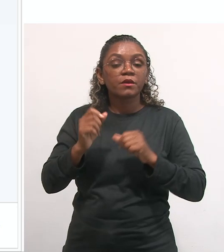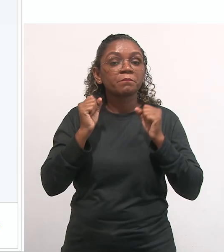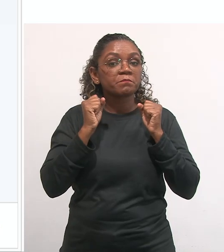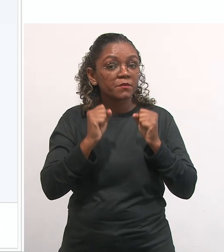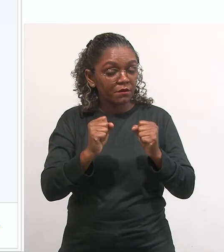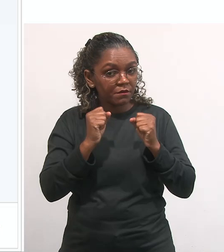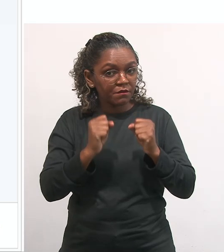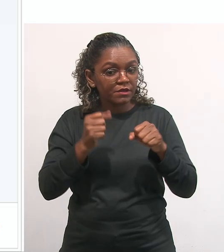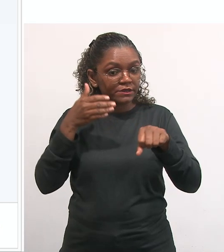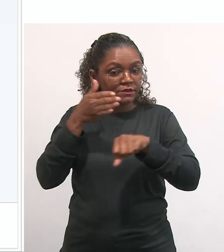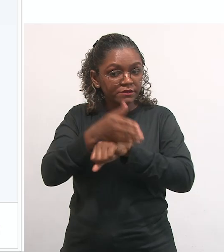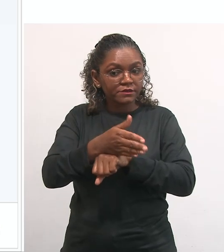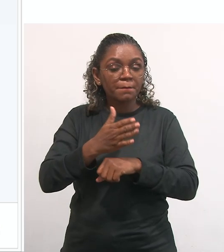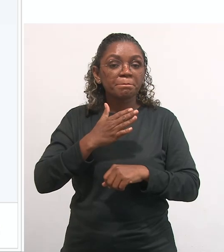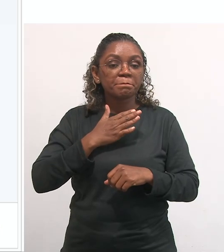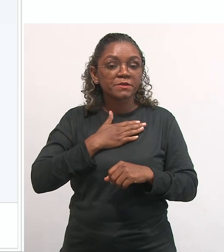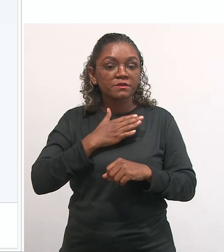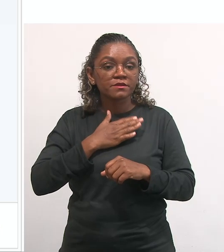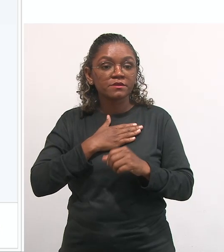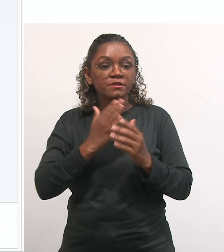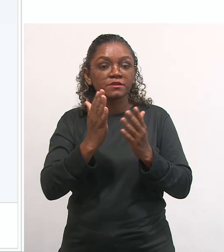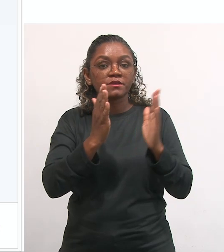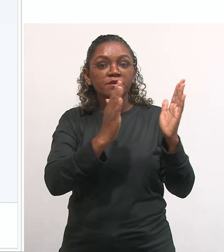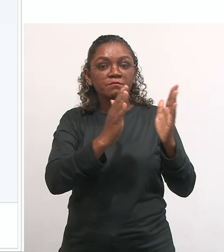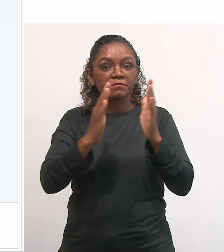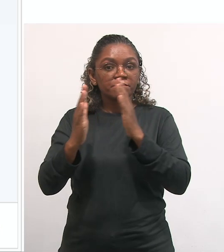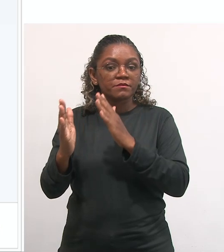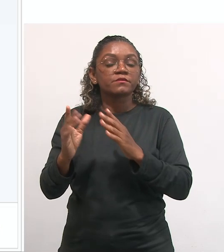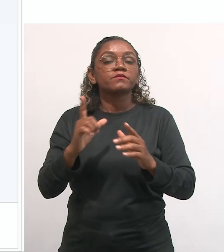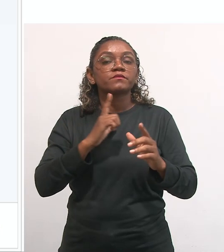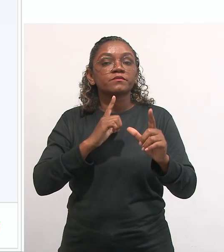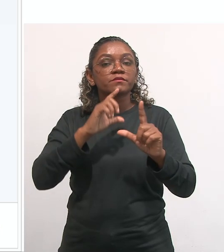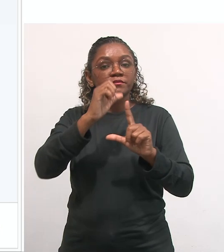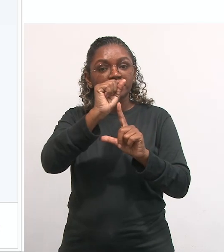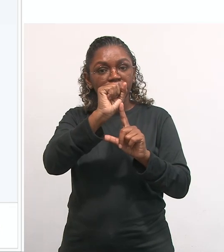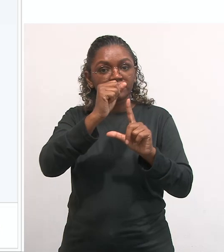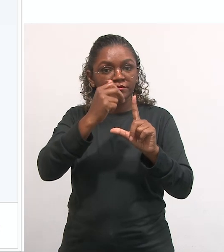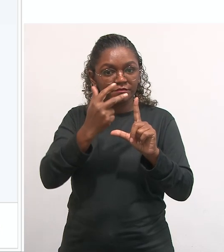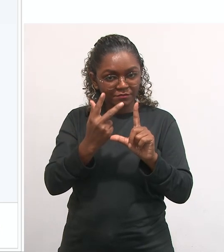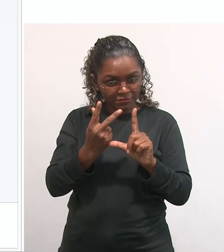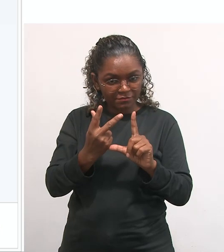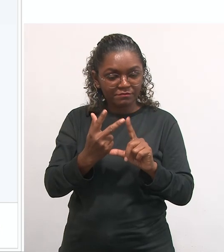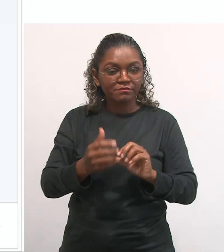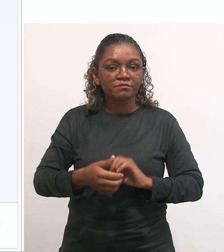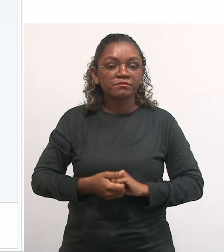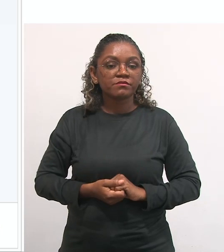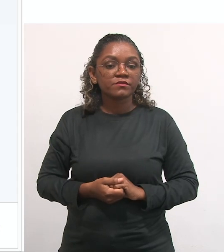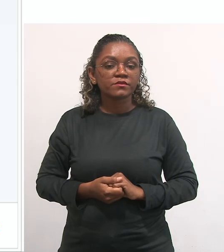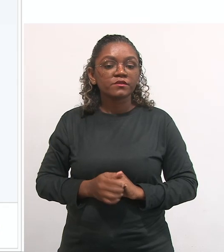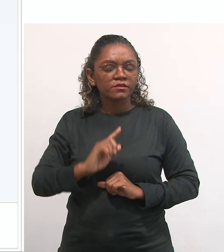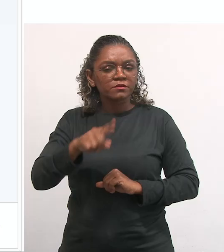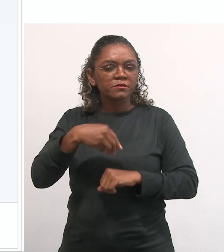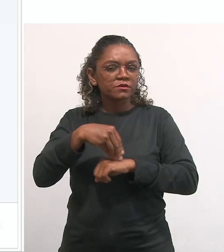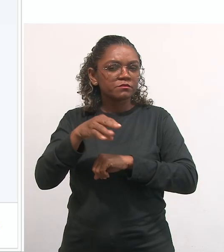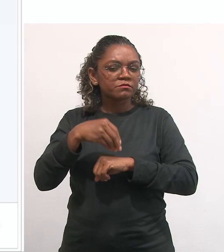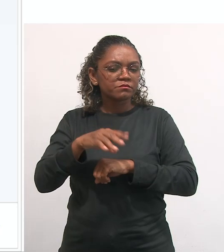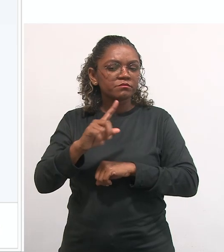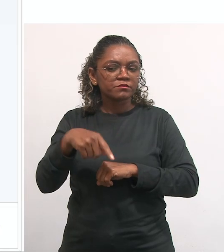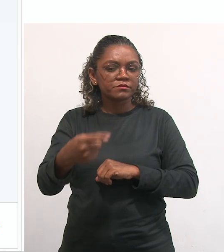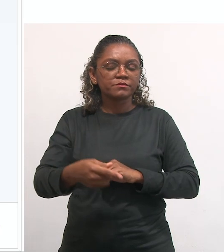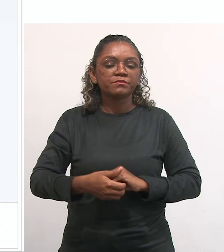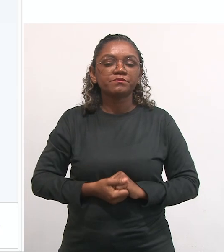você tem que acessar o swap e entrar na minha biblioteca, que é a biblioteca virtual que a gente tem. Depois eu posso dar aqui uma